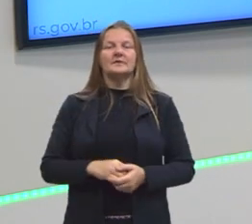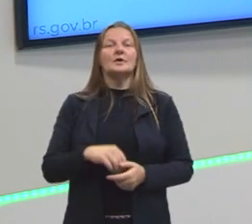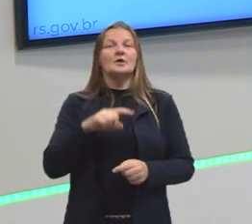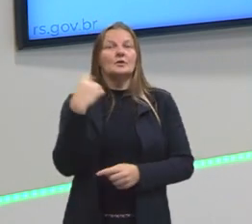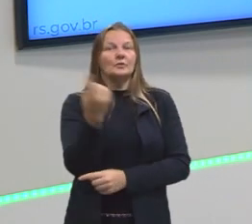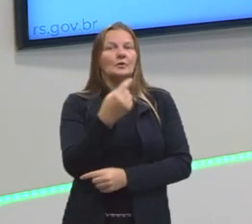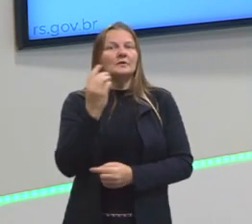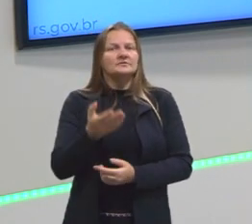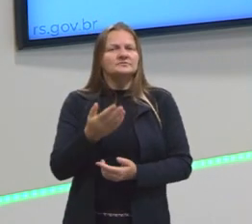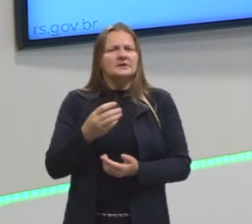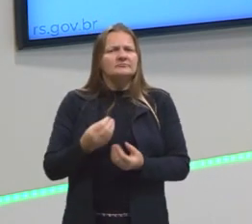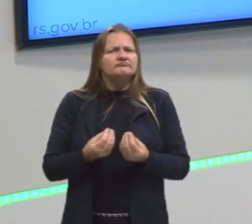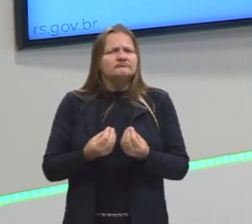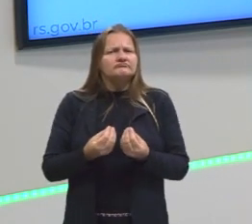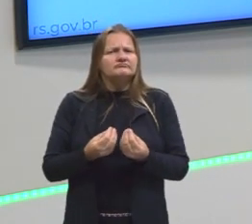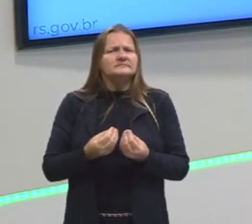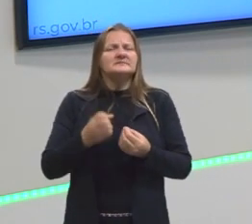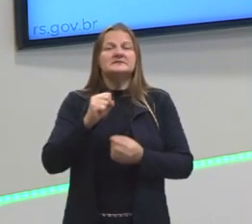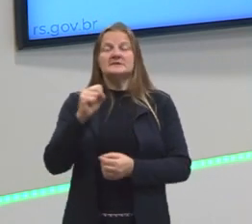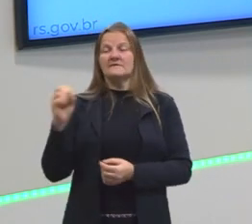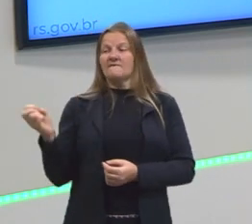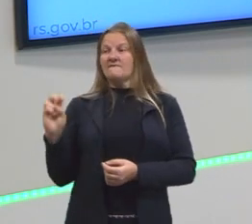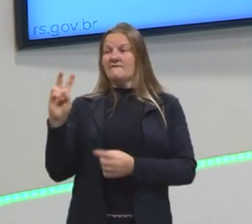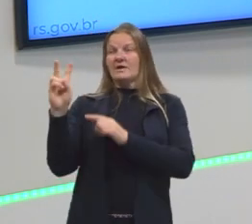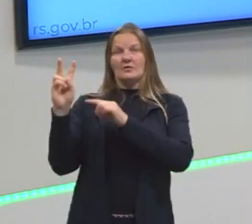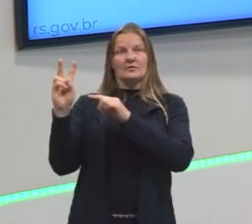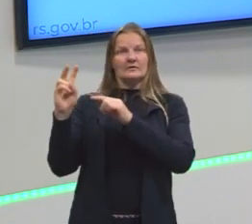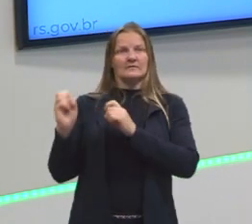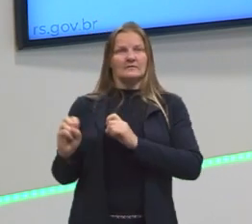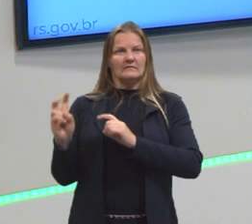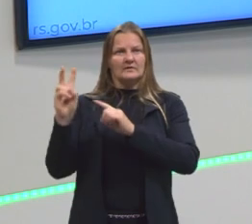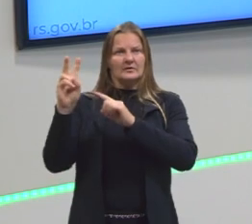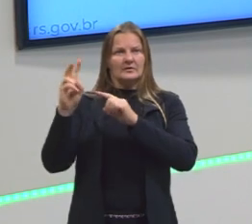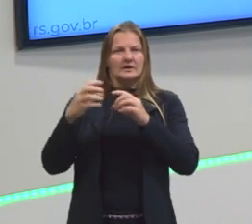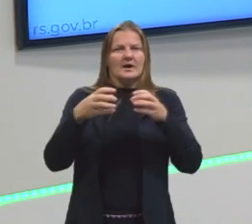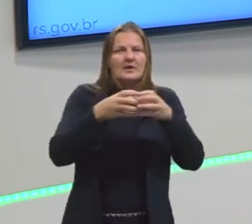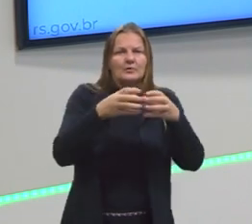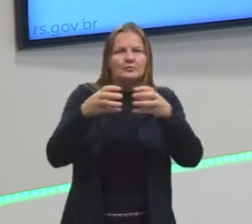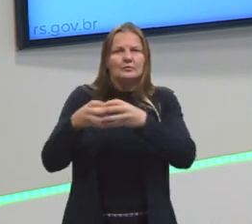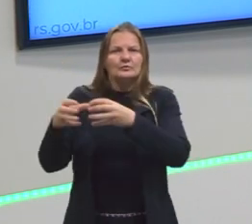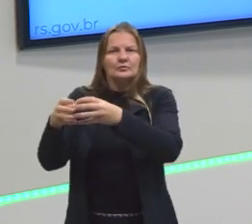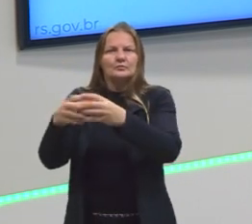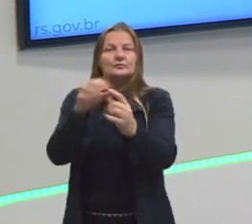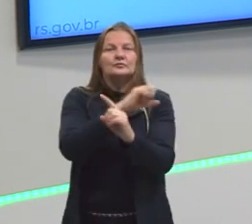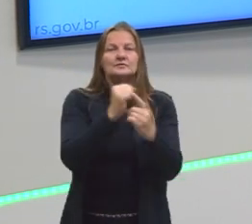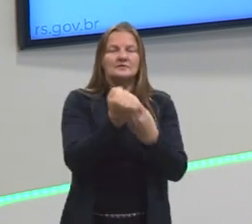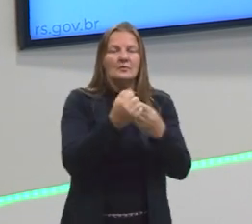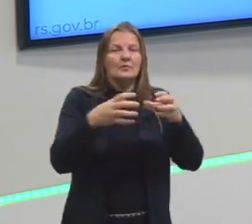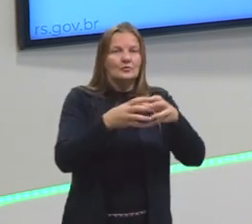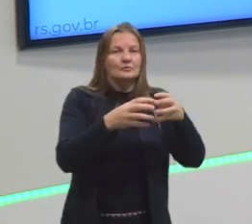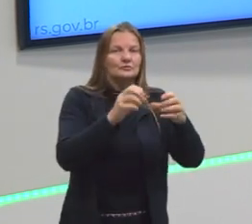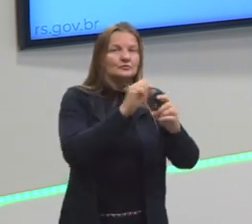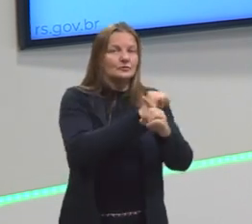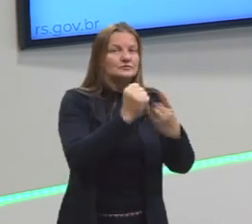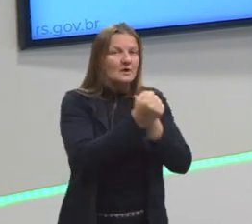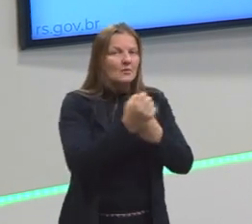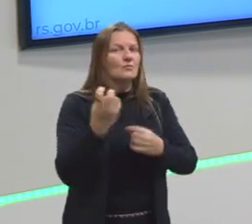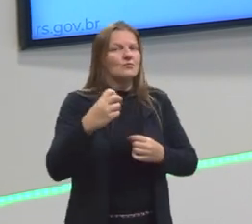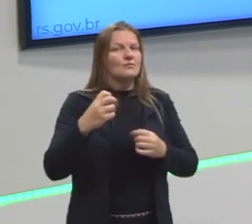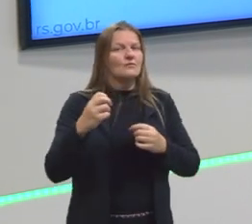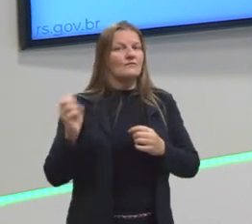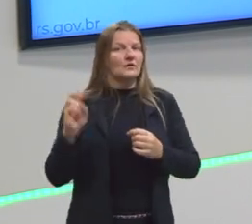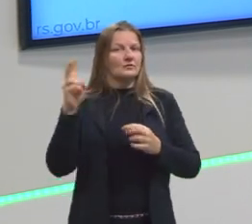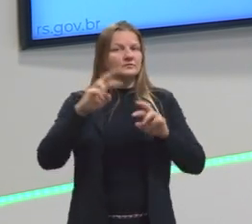que, se são valores, então cada grupo social tem os seus valores. Então, todo grupo social tem cultura,